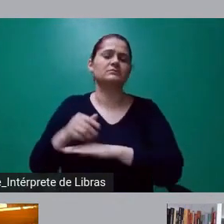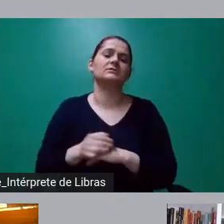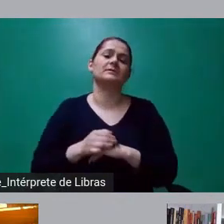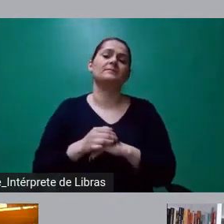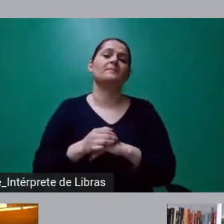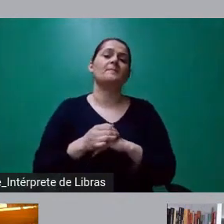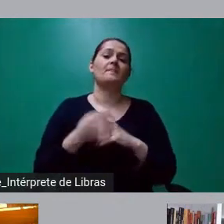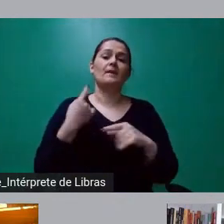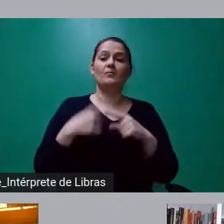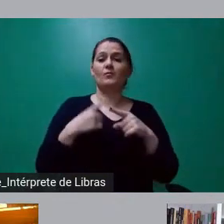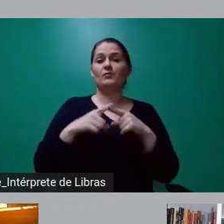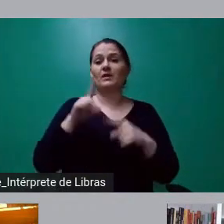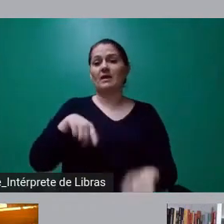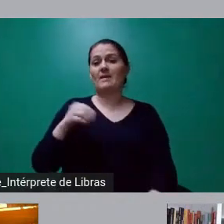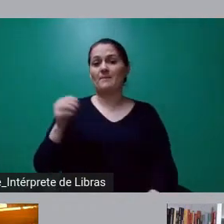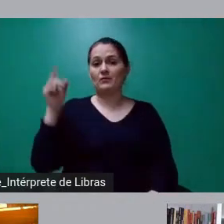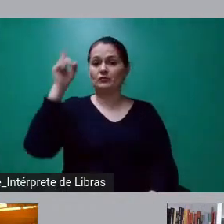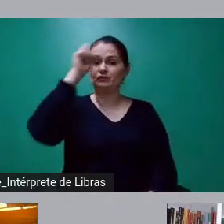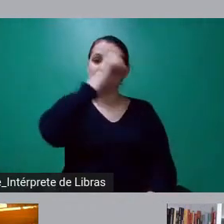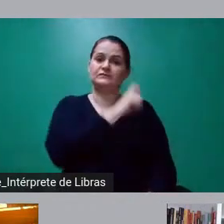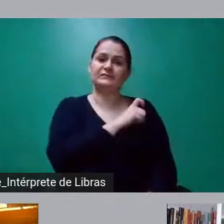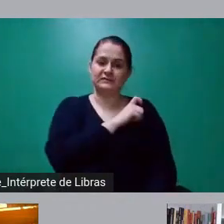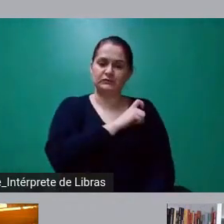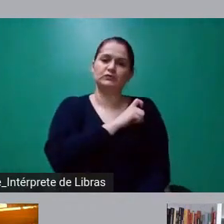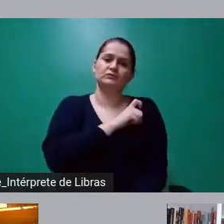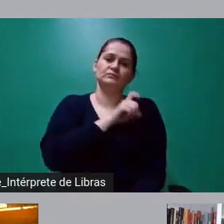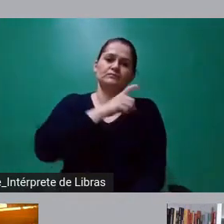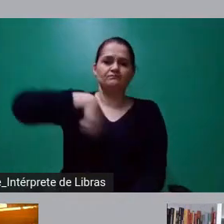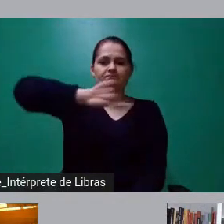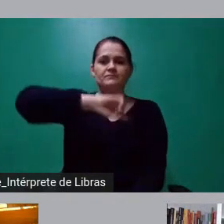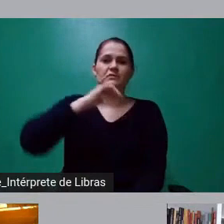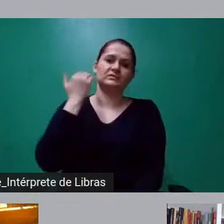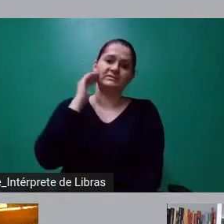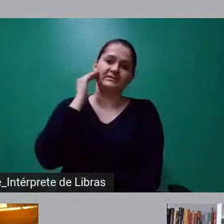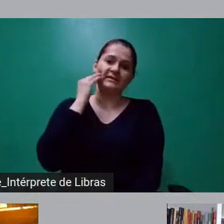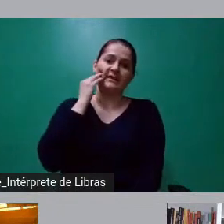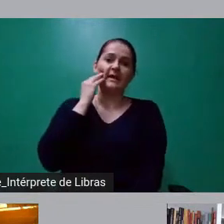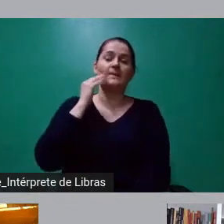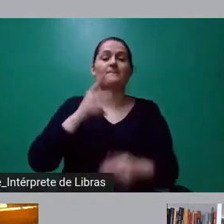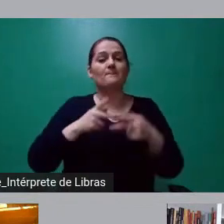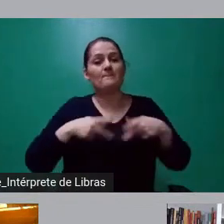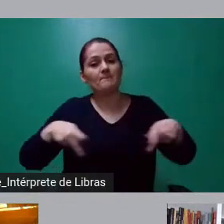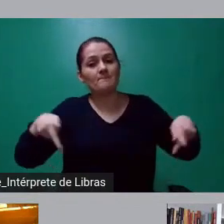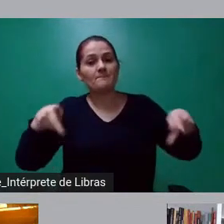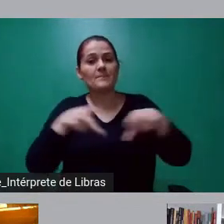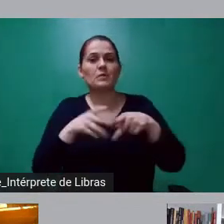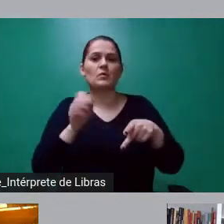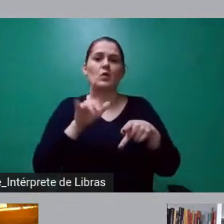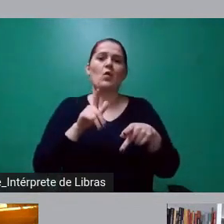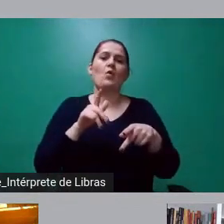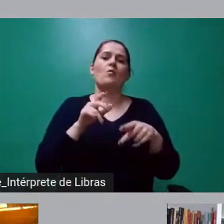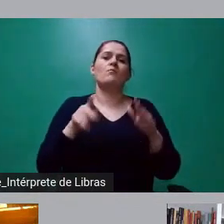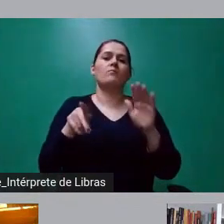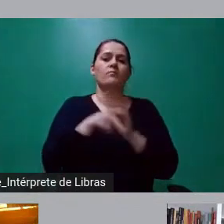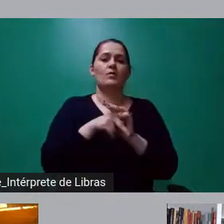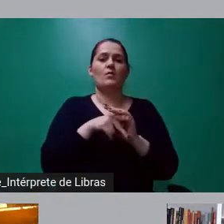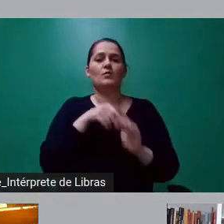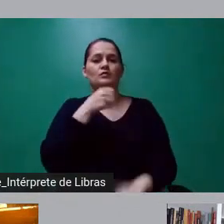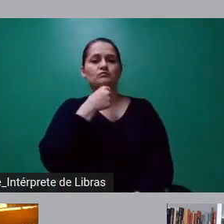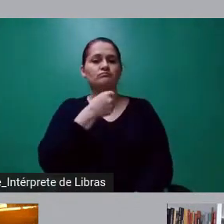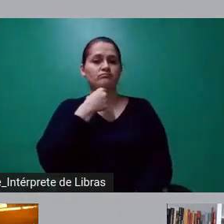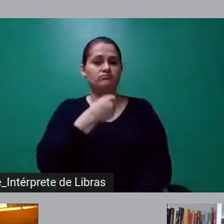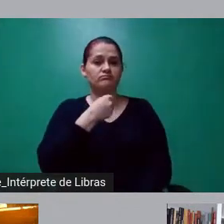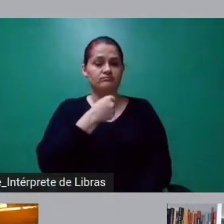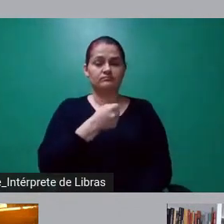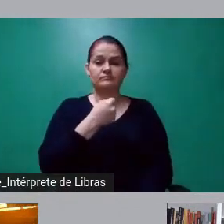porque é muito difícil distinguir a fronteira exata para o grande público entre o jornalismo penal ou aquilo que se apresenta como jornalismo, que se apropria